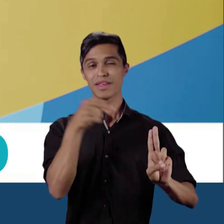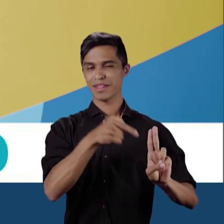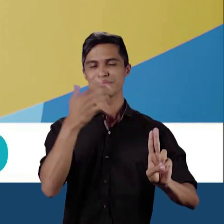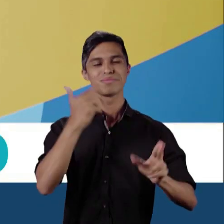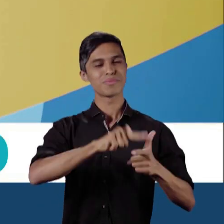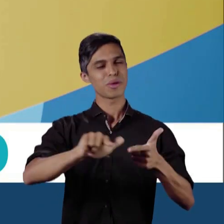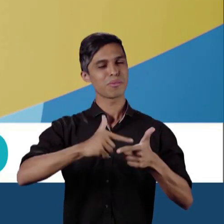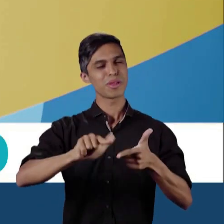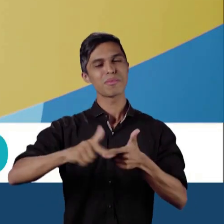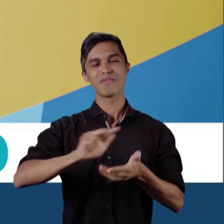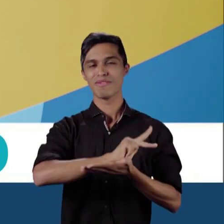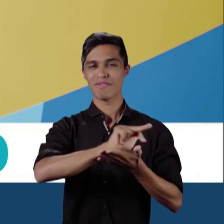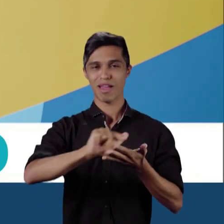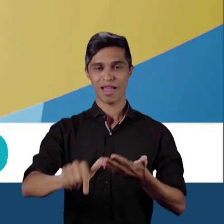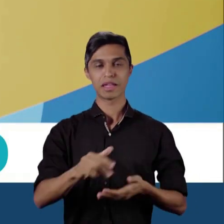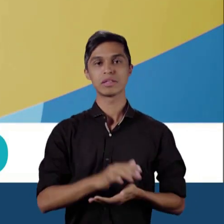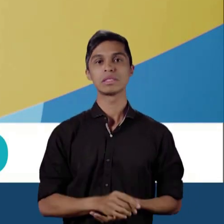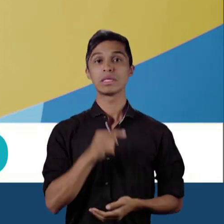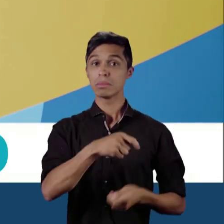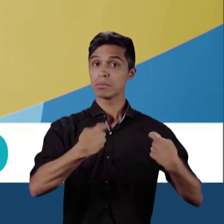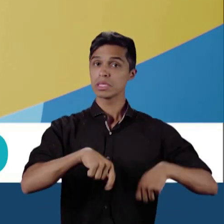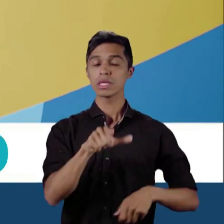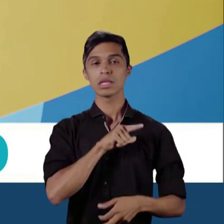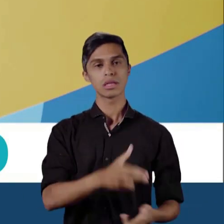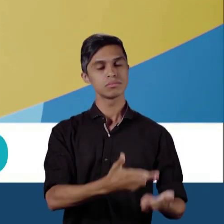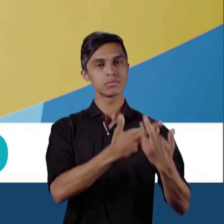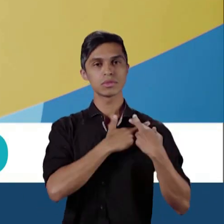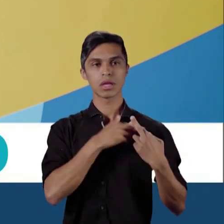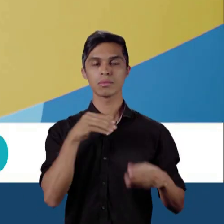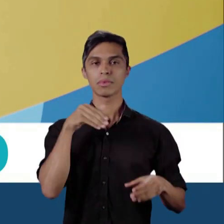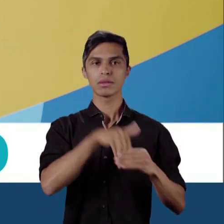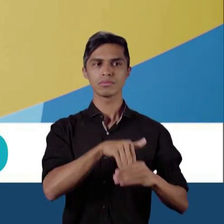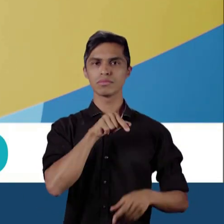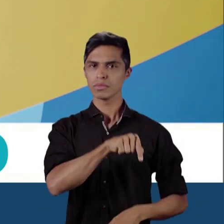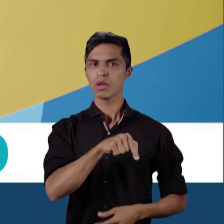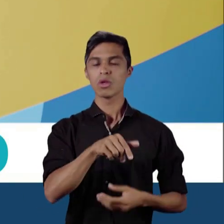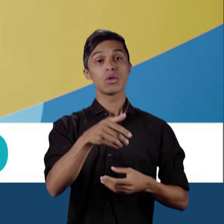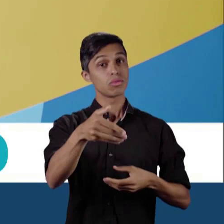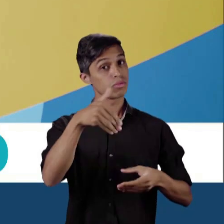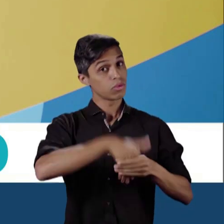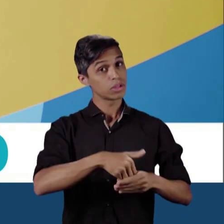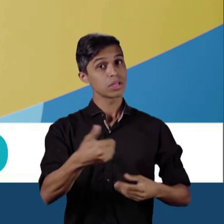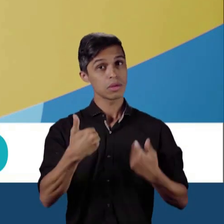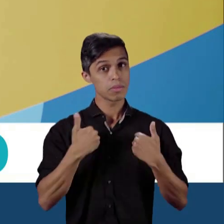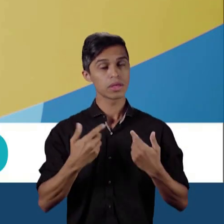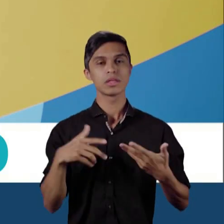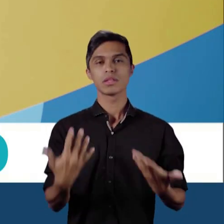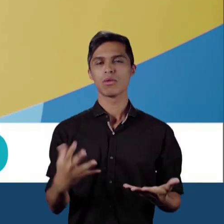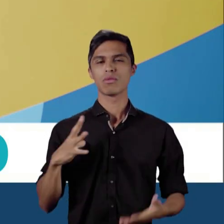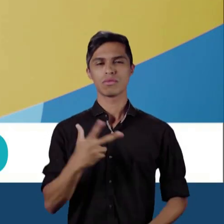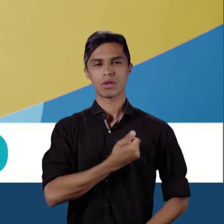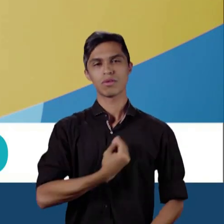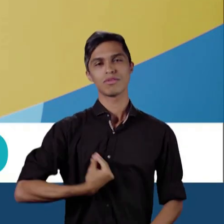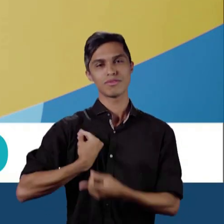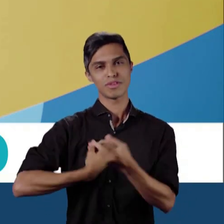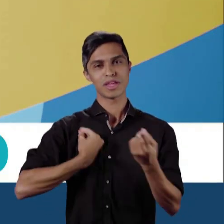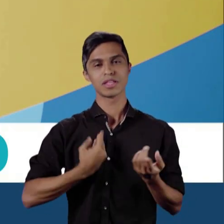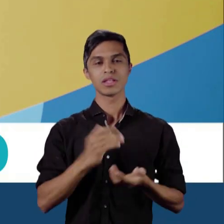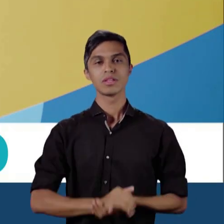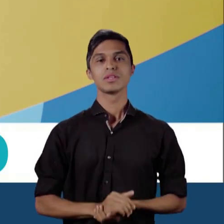mazelas do sistema de saúde. Saúde pública se faz com responsabilidade. Deputada distrital 44-910 em azul claro.